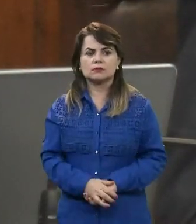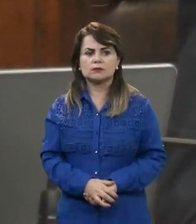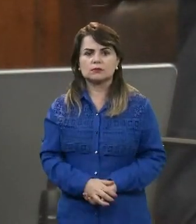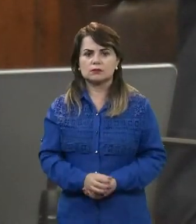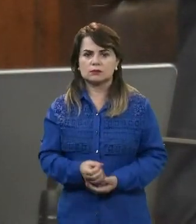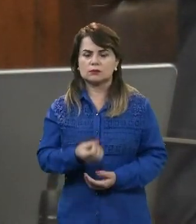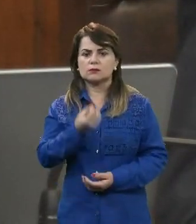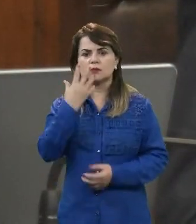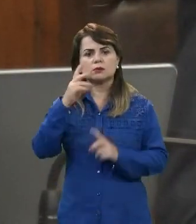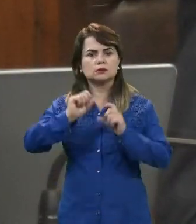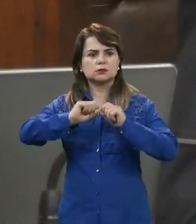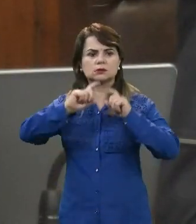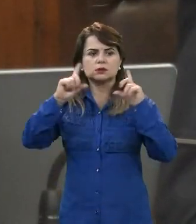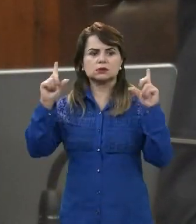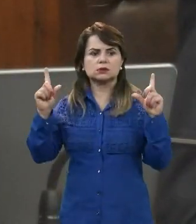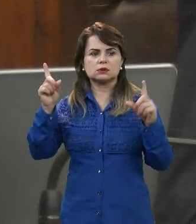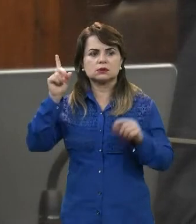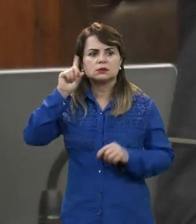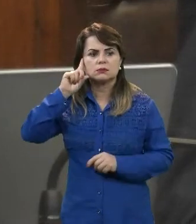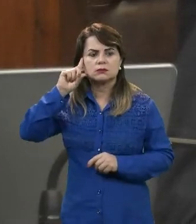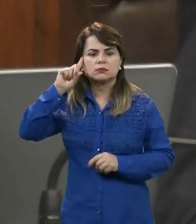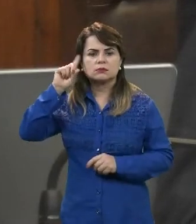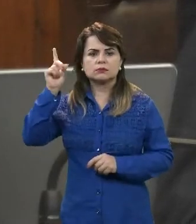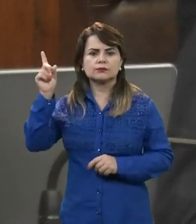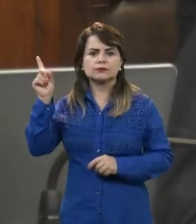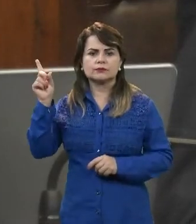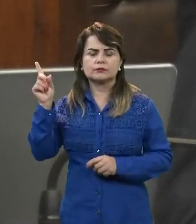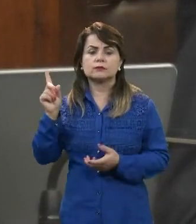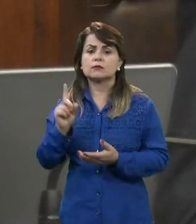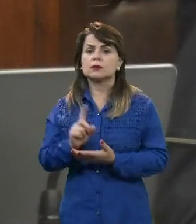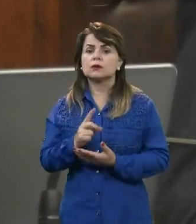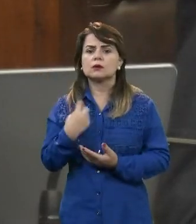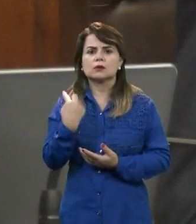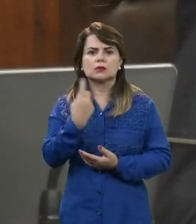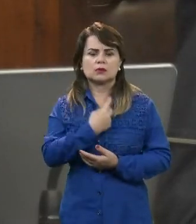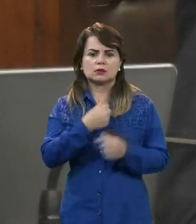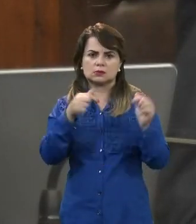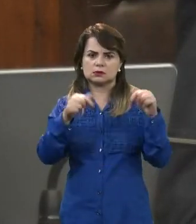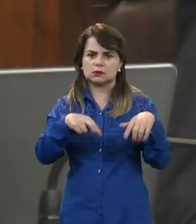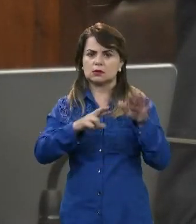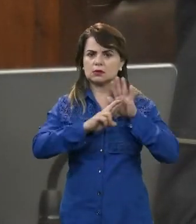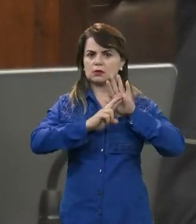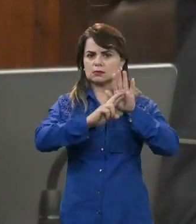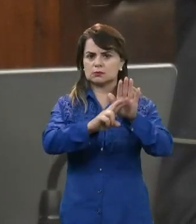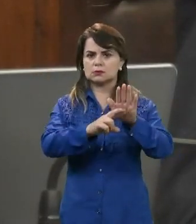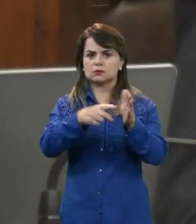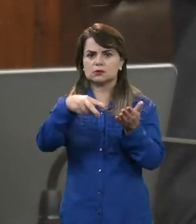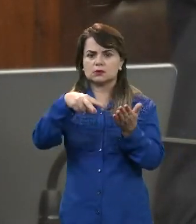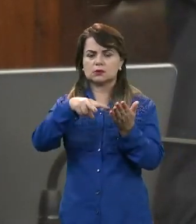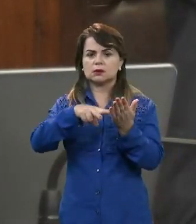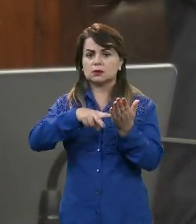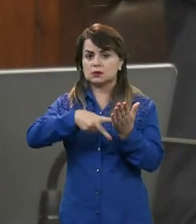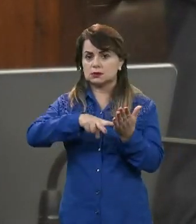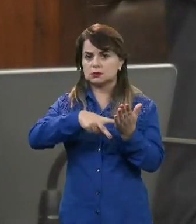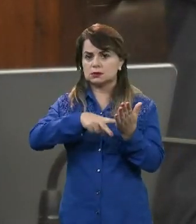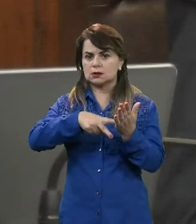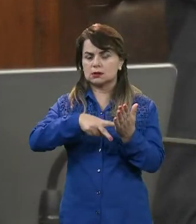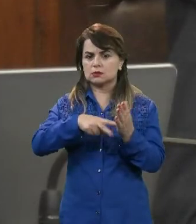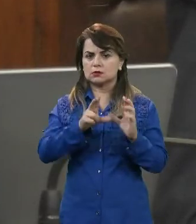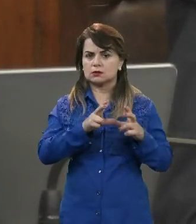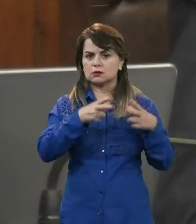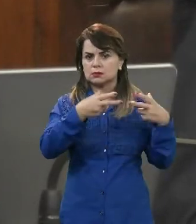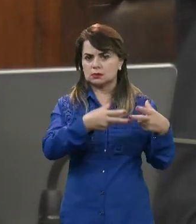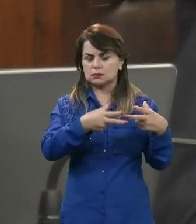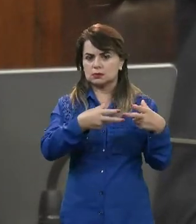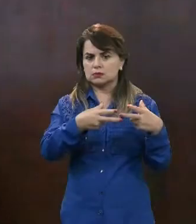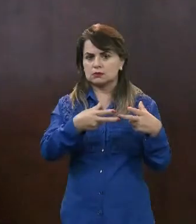Bom dia a todos, bom dia. Estamos aqui representando o Sindicato da Câmara, e nós tivemos